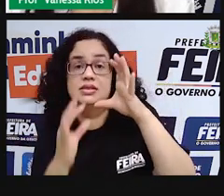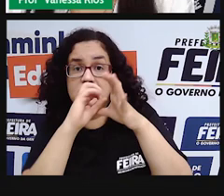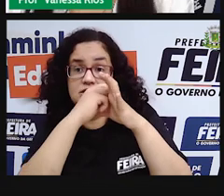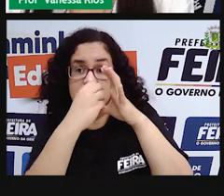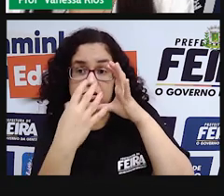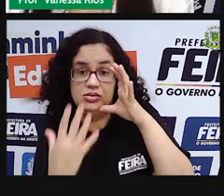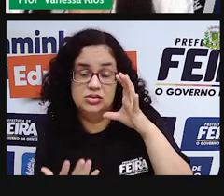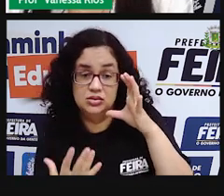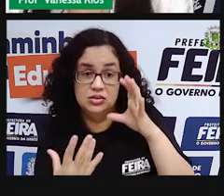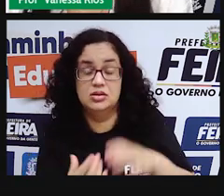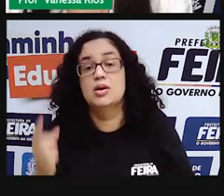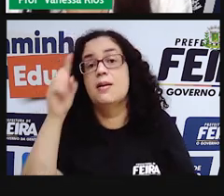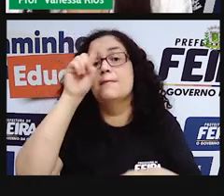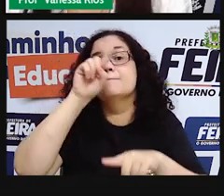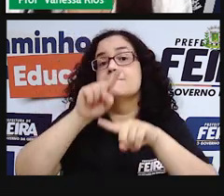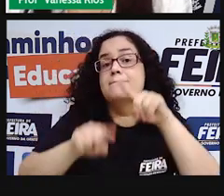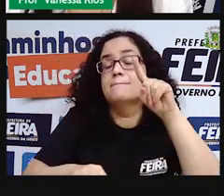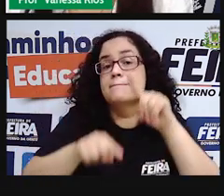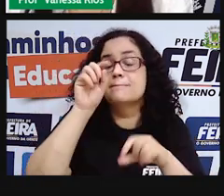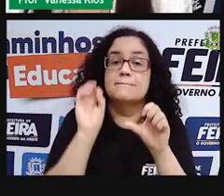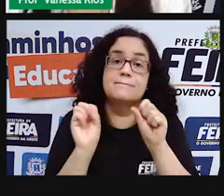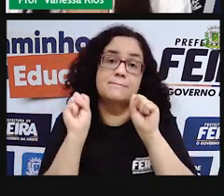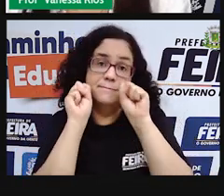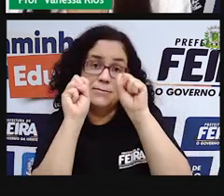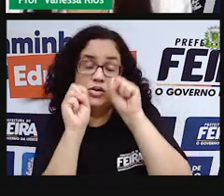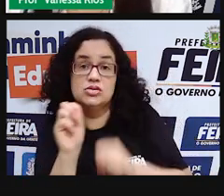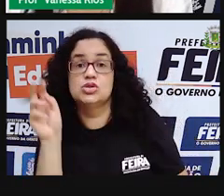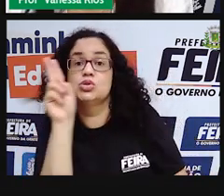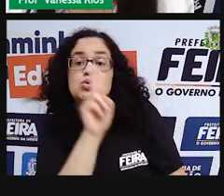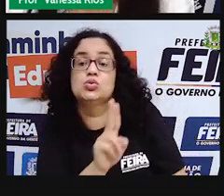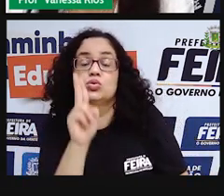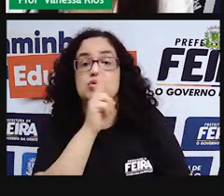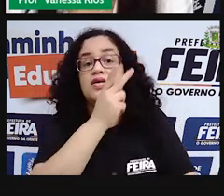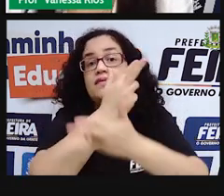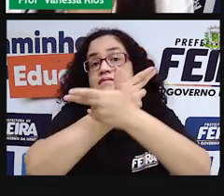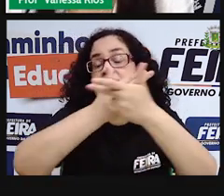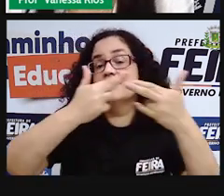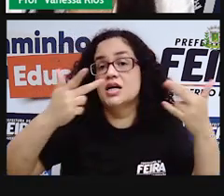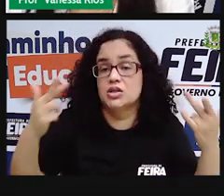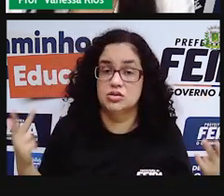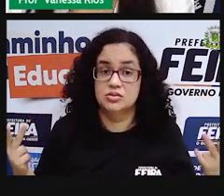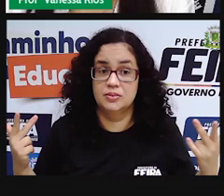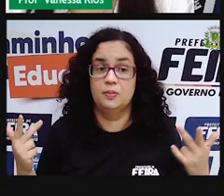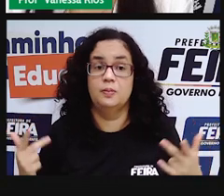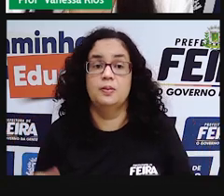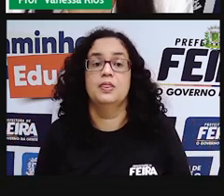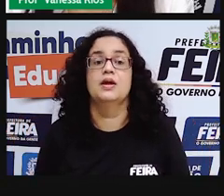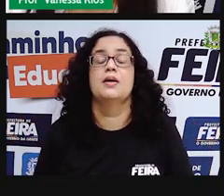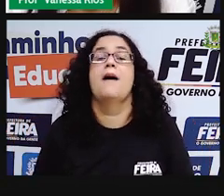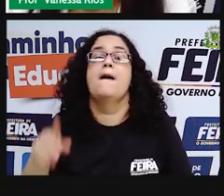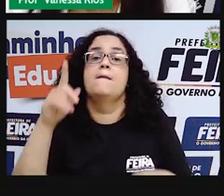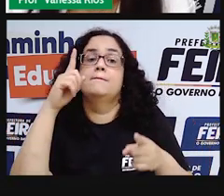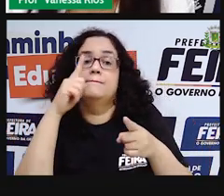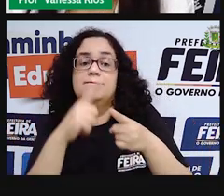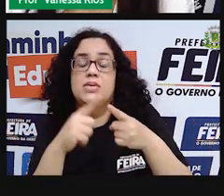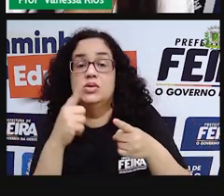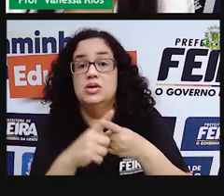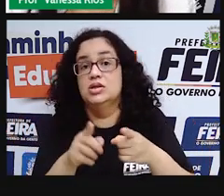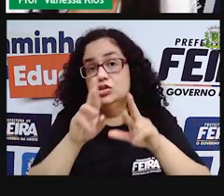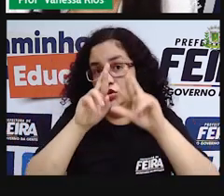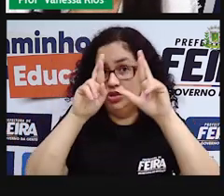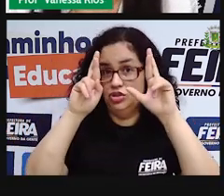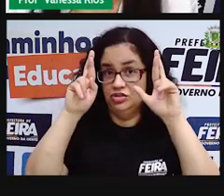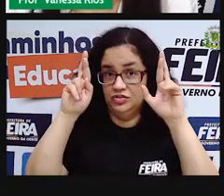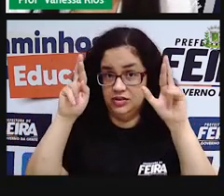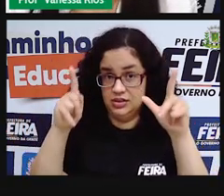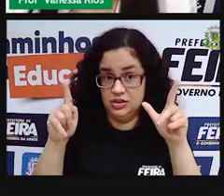fazem com que os materiais, eles possam ser usados de diversas formas, justamente porque eles são diferentes, né, e